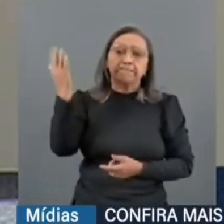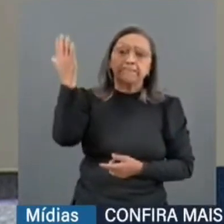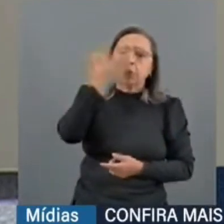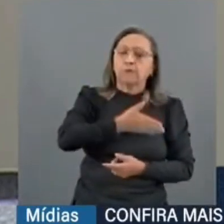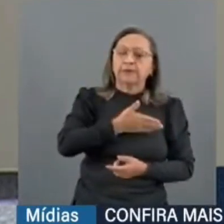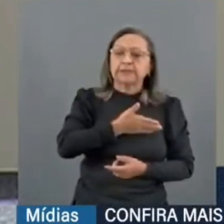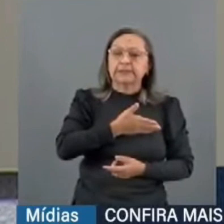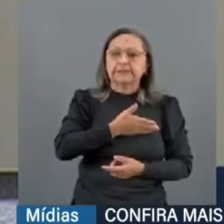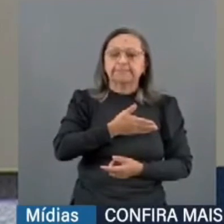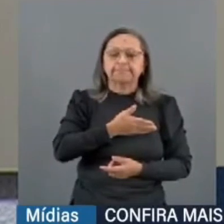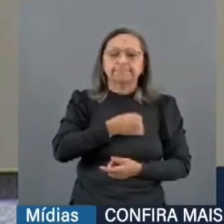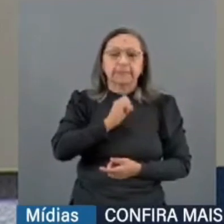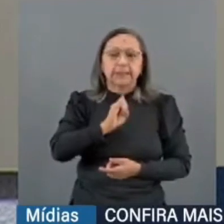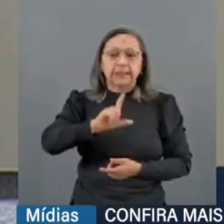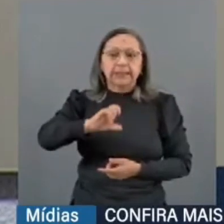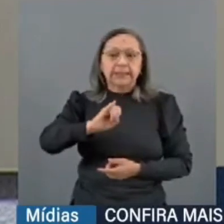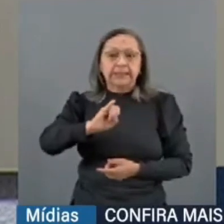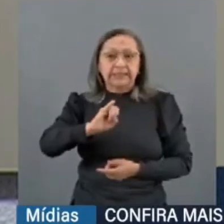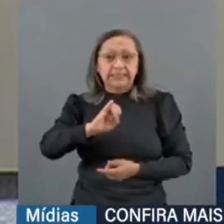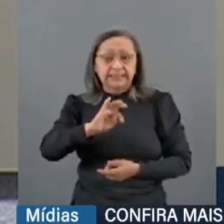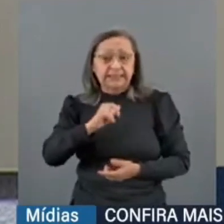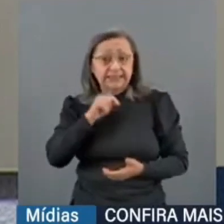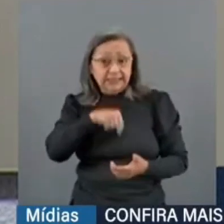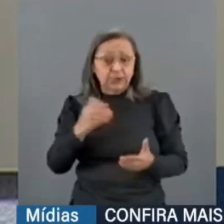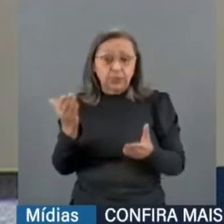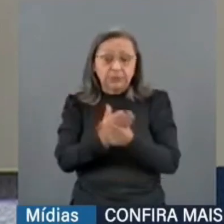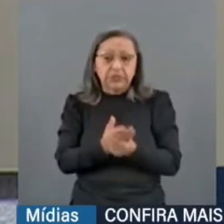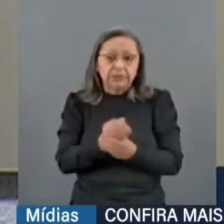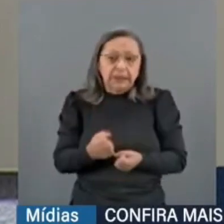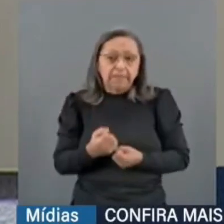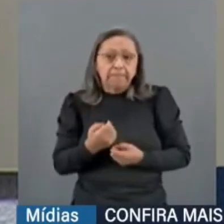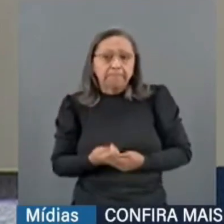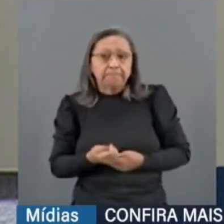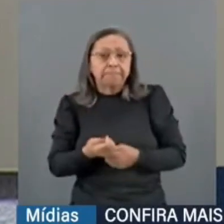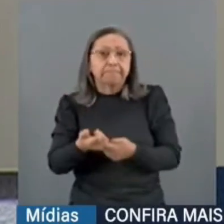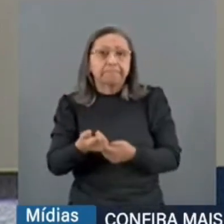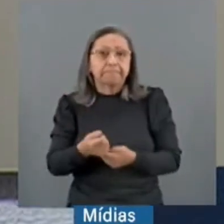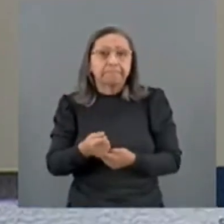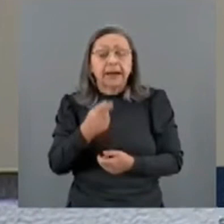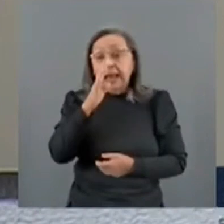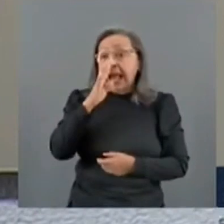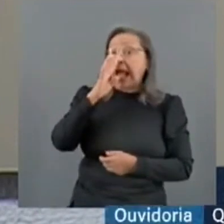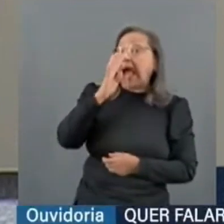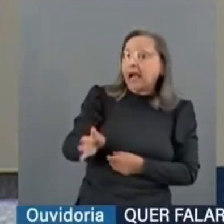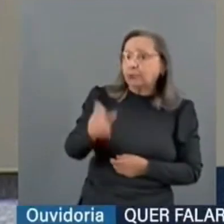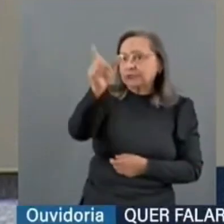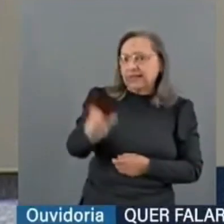para promover atos de persecução, para acusar alguém.